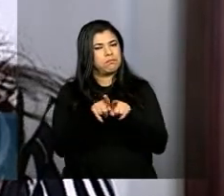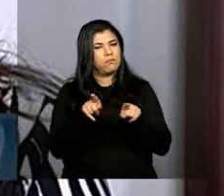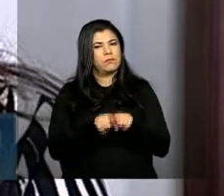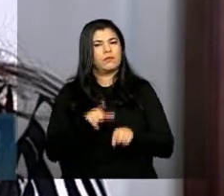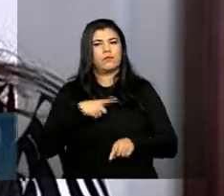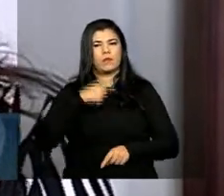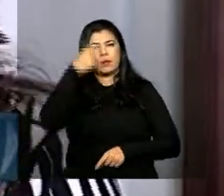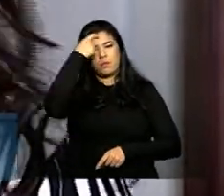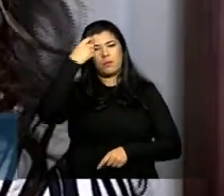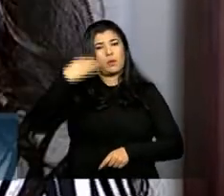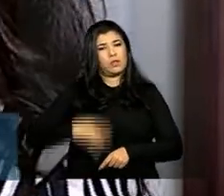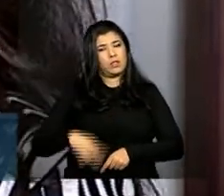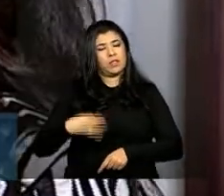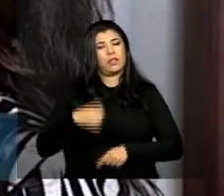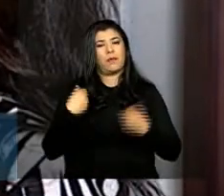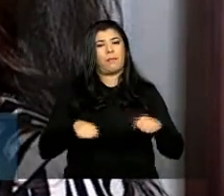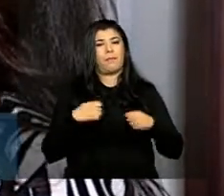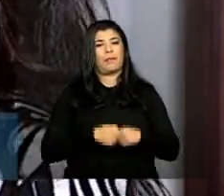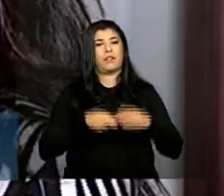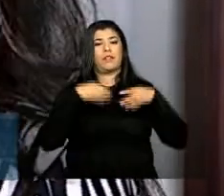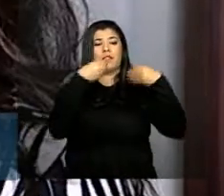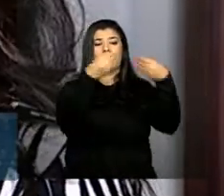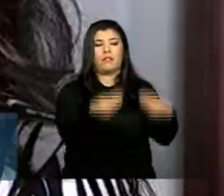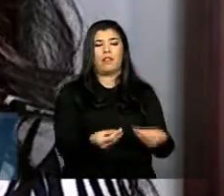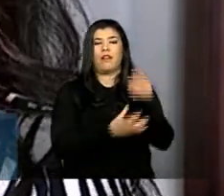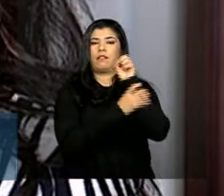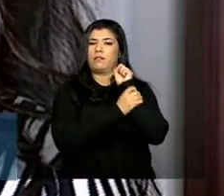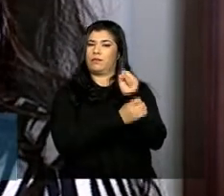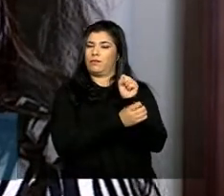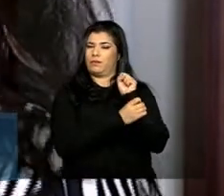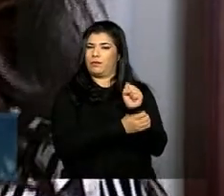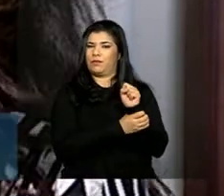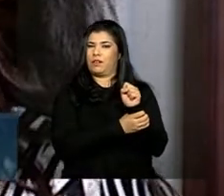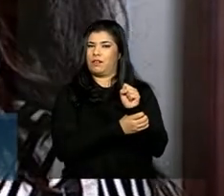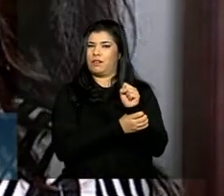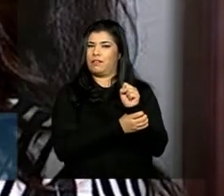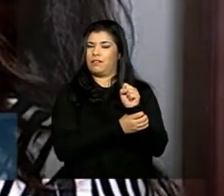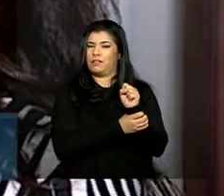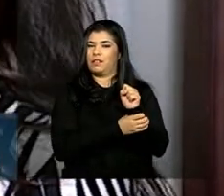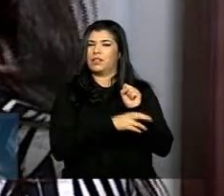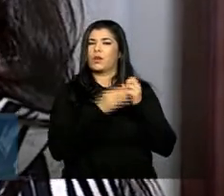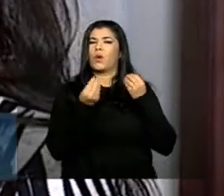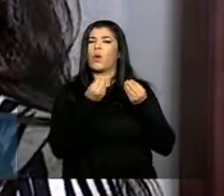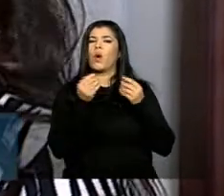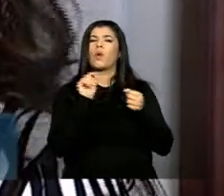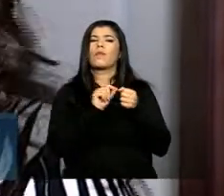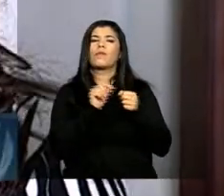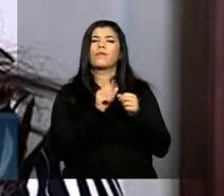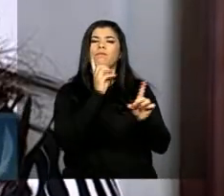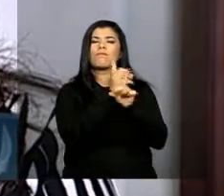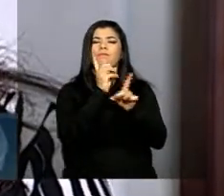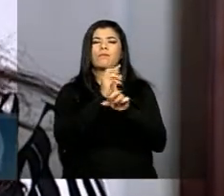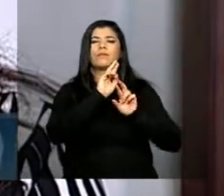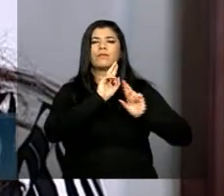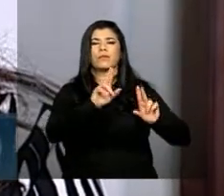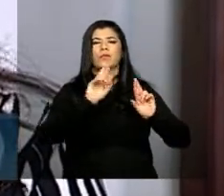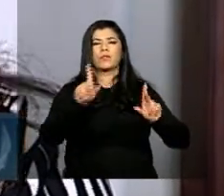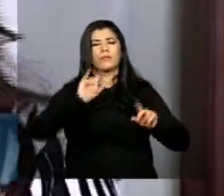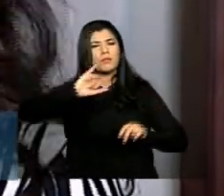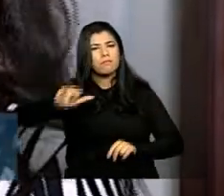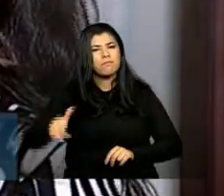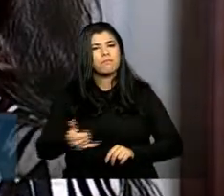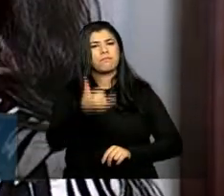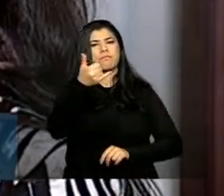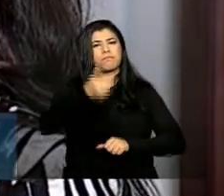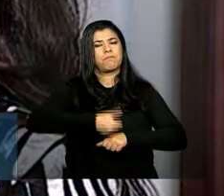consciência disso então nós queremos trazer a segurança aos produtores de que formas serão encontradas para que eles se recuperem